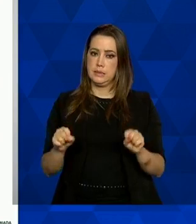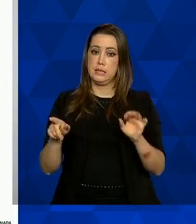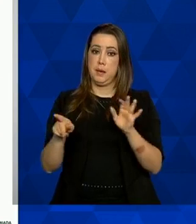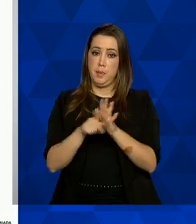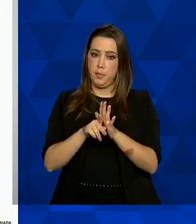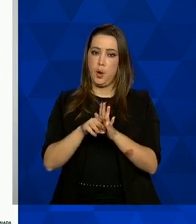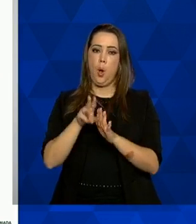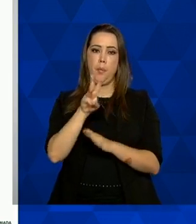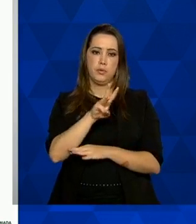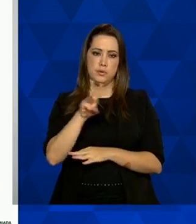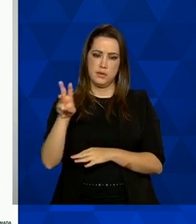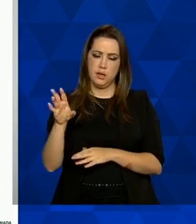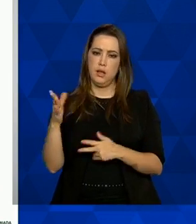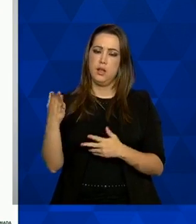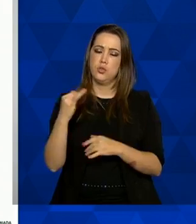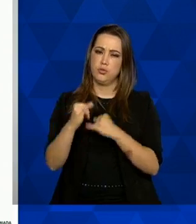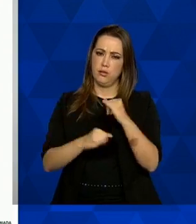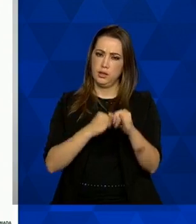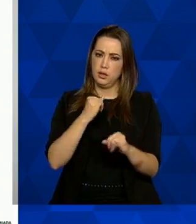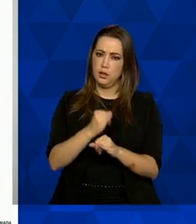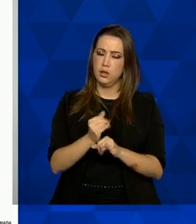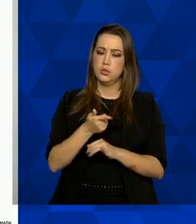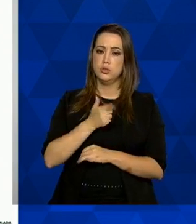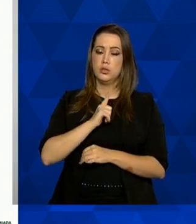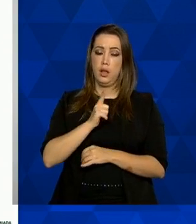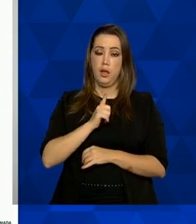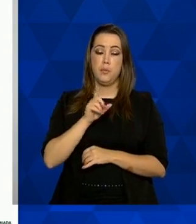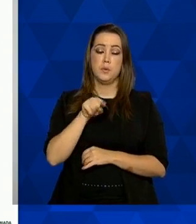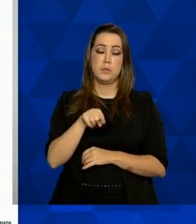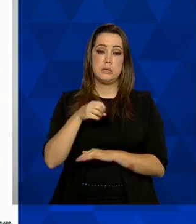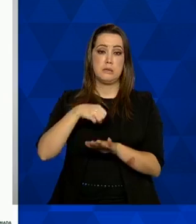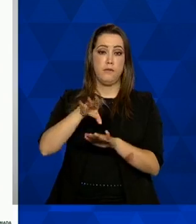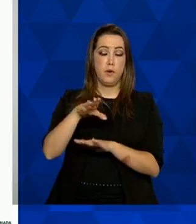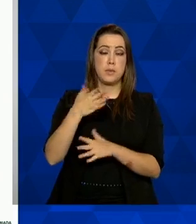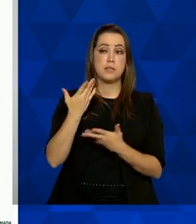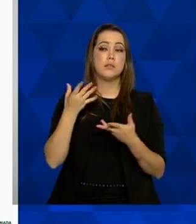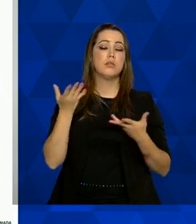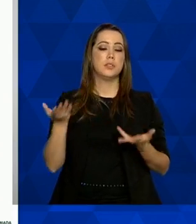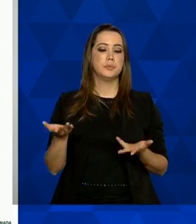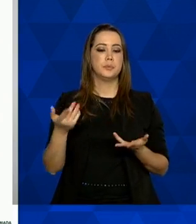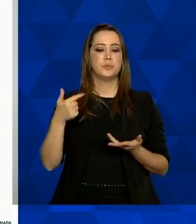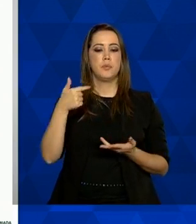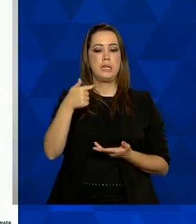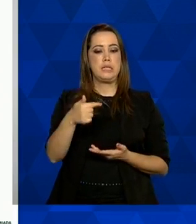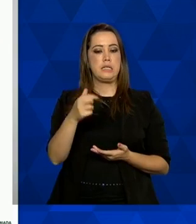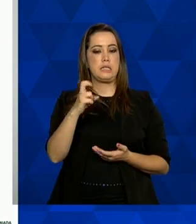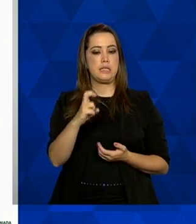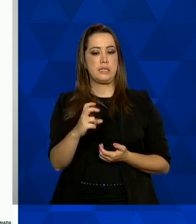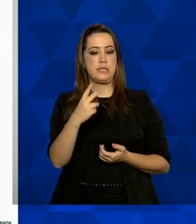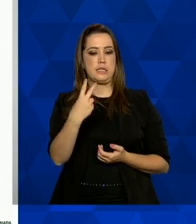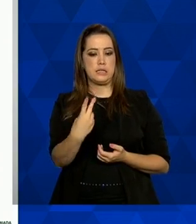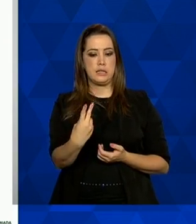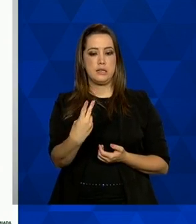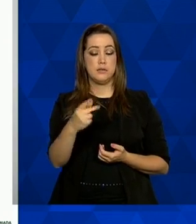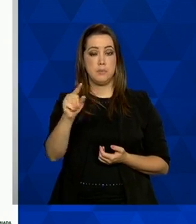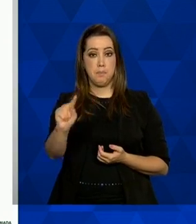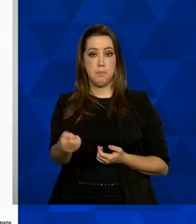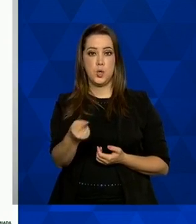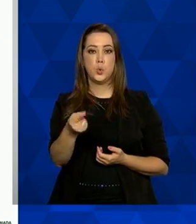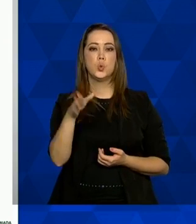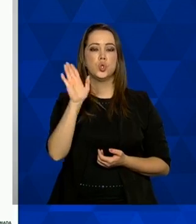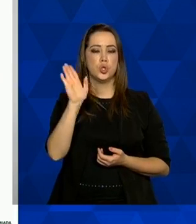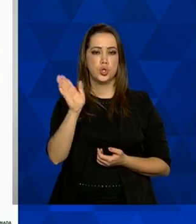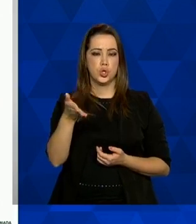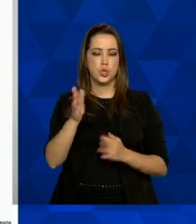temos a informação que 752 mil 448 exames